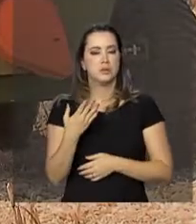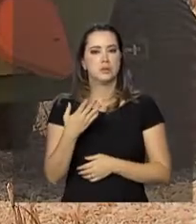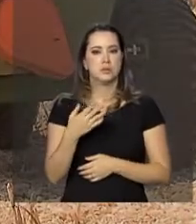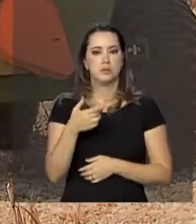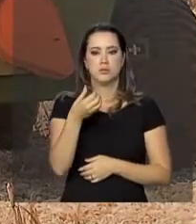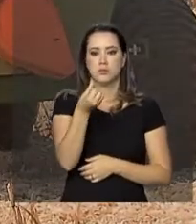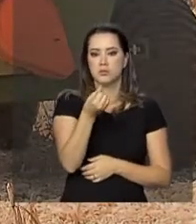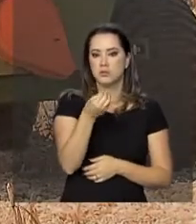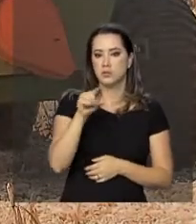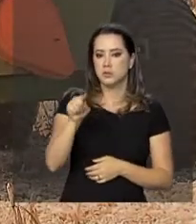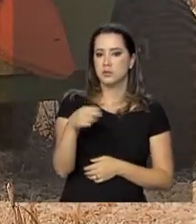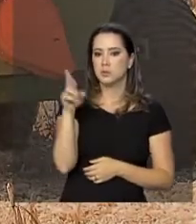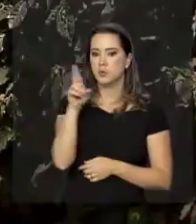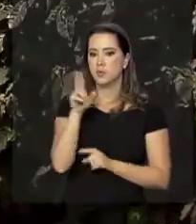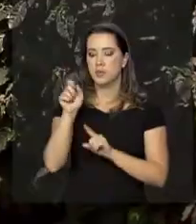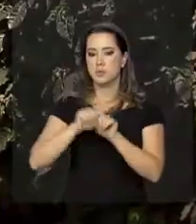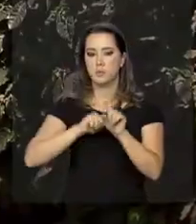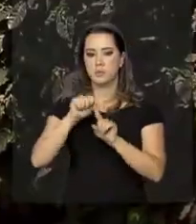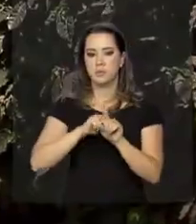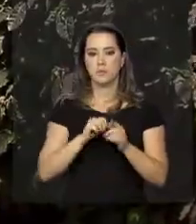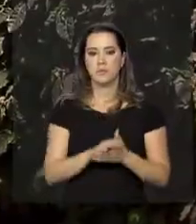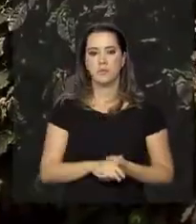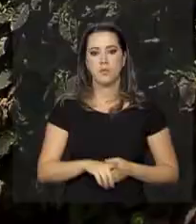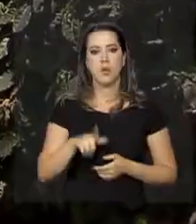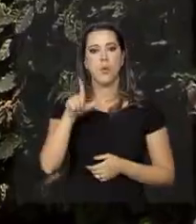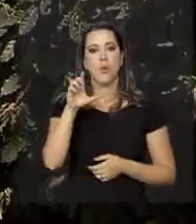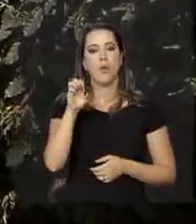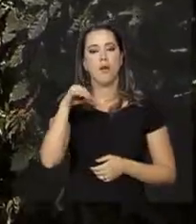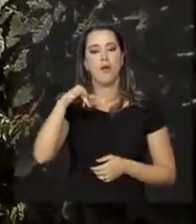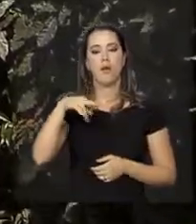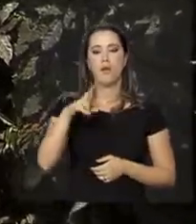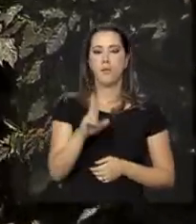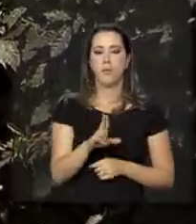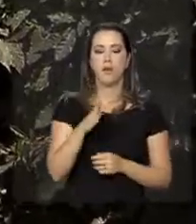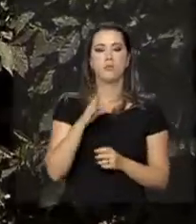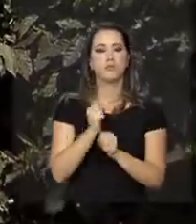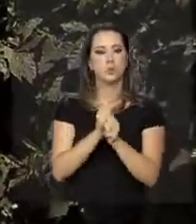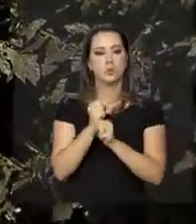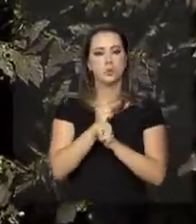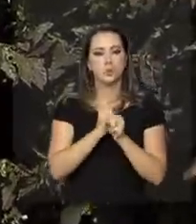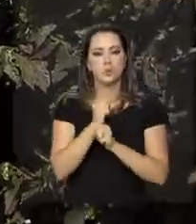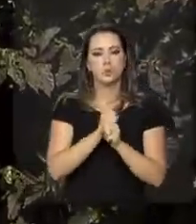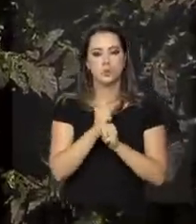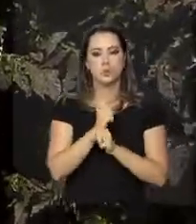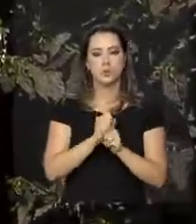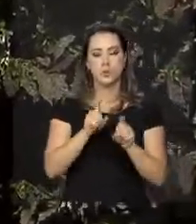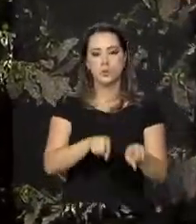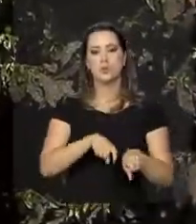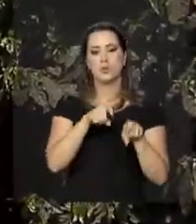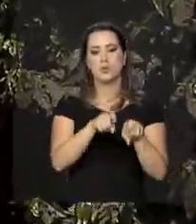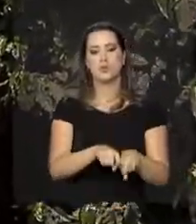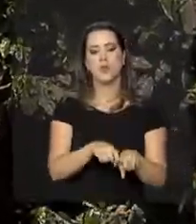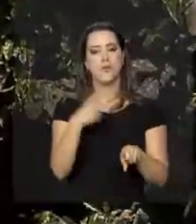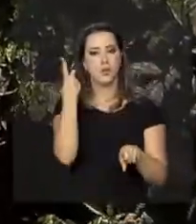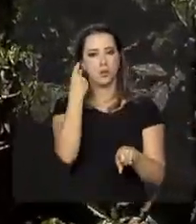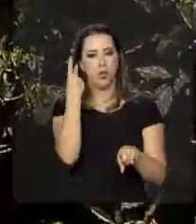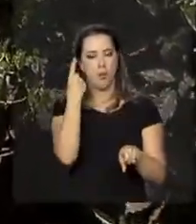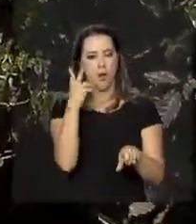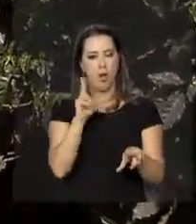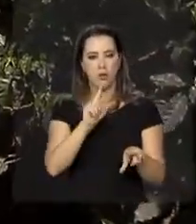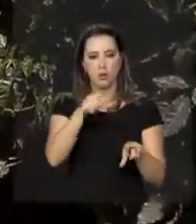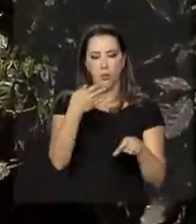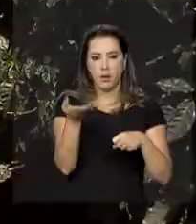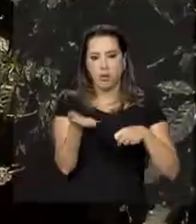de 60 mil reais por mês. O senhor Leomar produz anualmente, na safra normal e na safrinha, cerca de